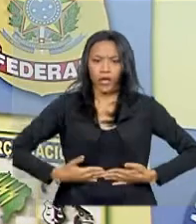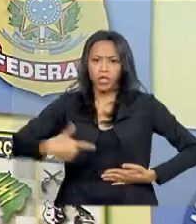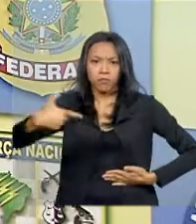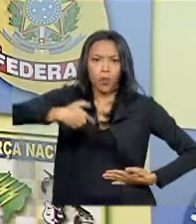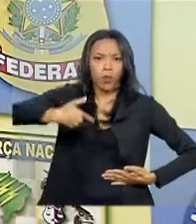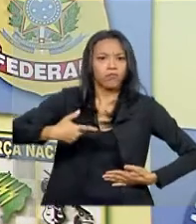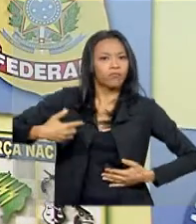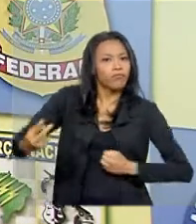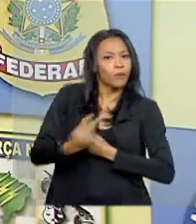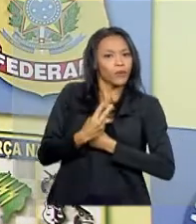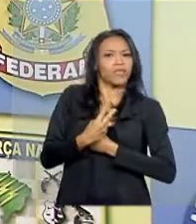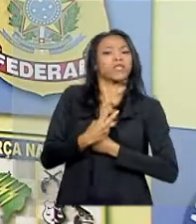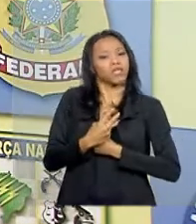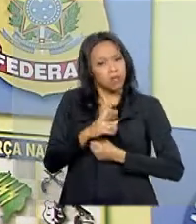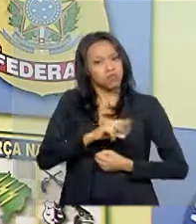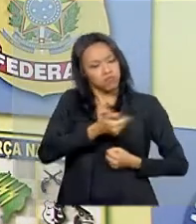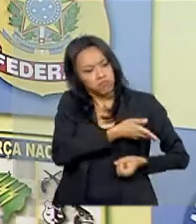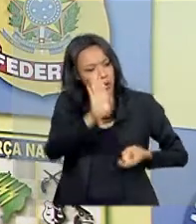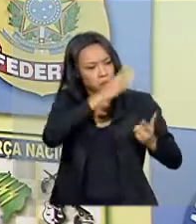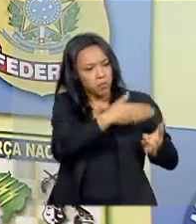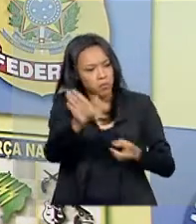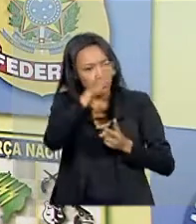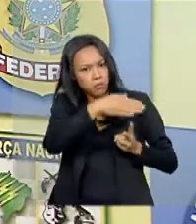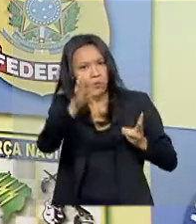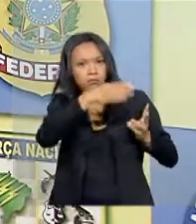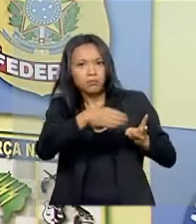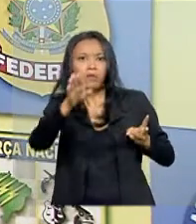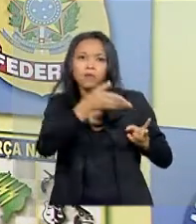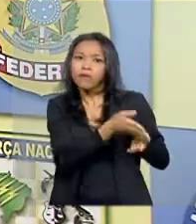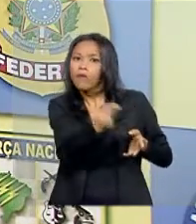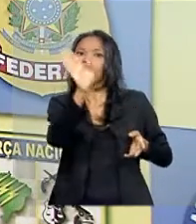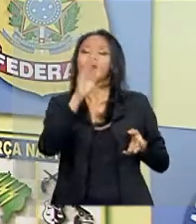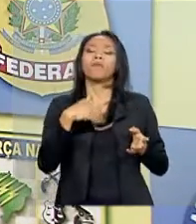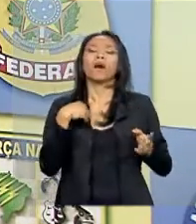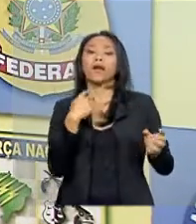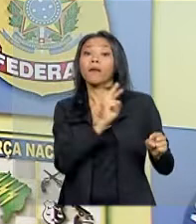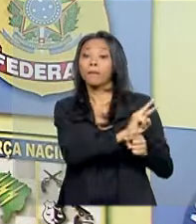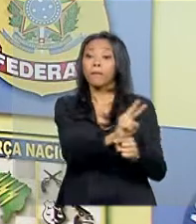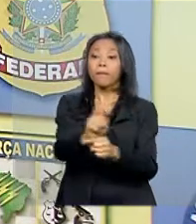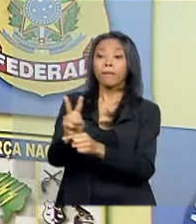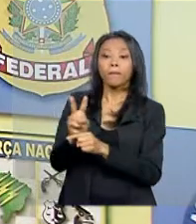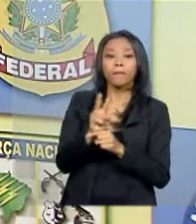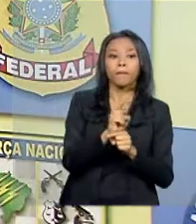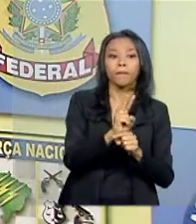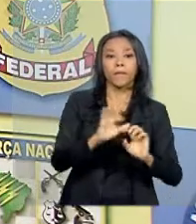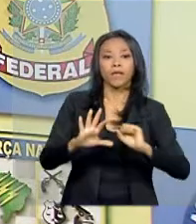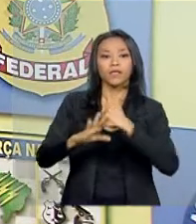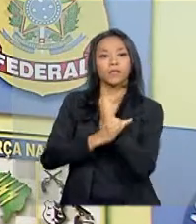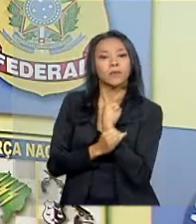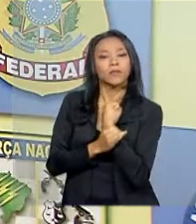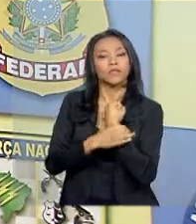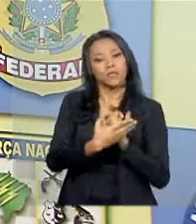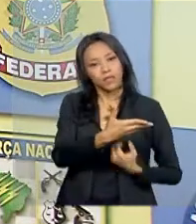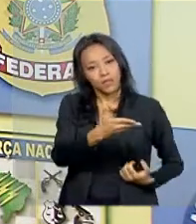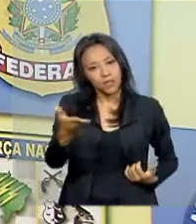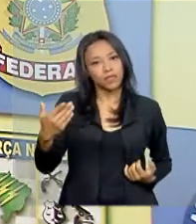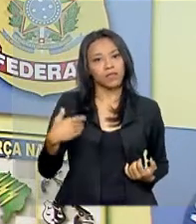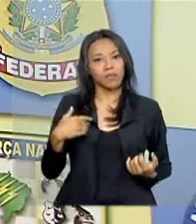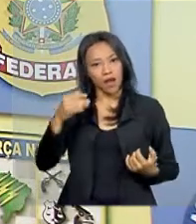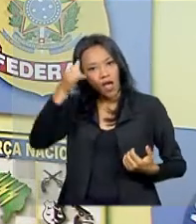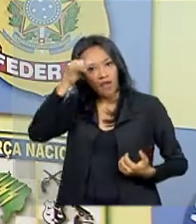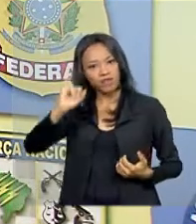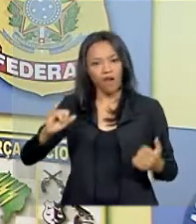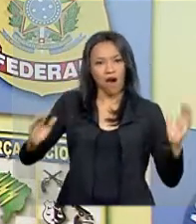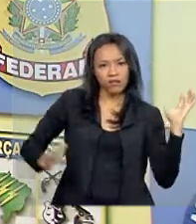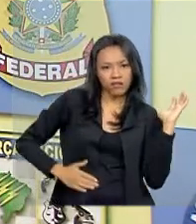justamente para agir nas comunidades locais aqui para conter os criminosos.